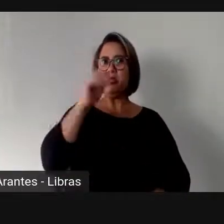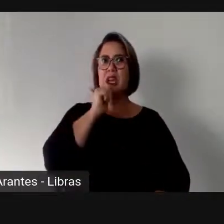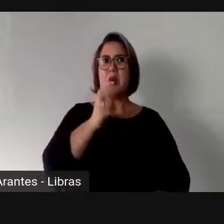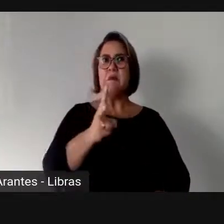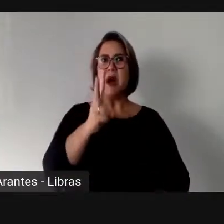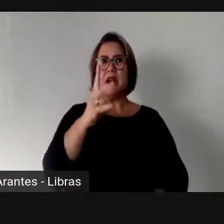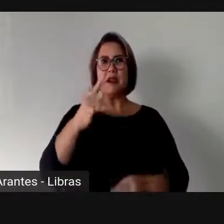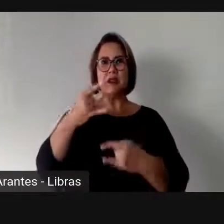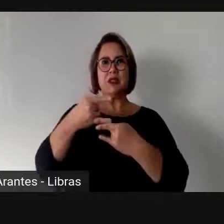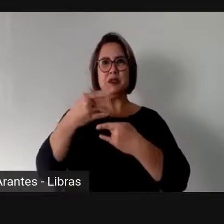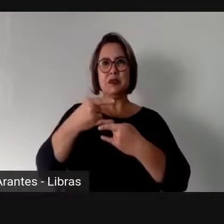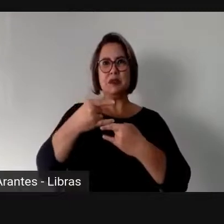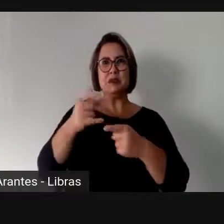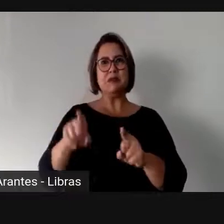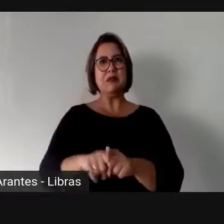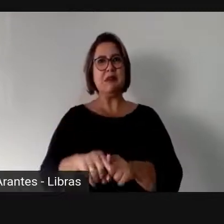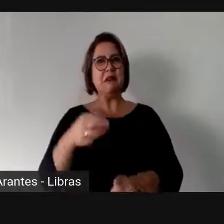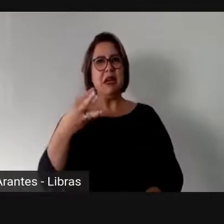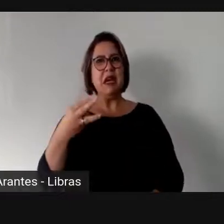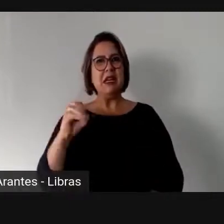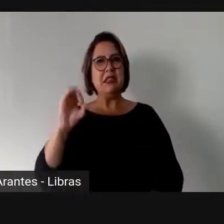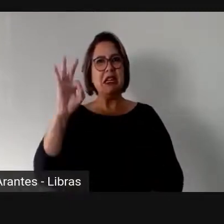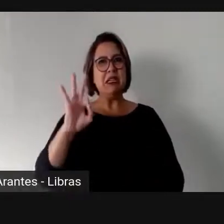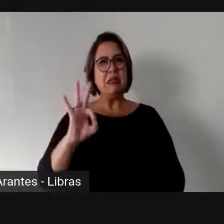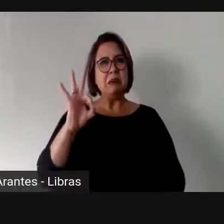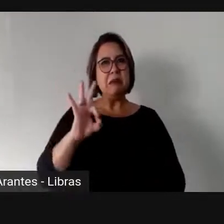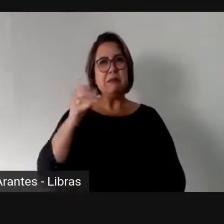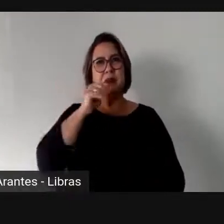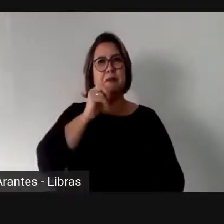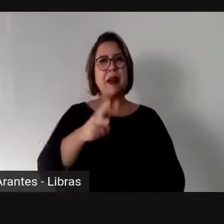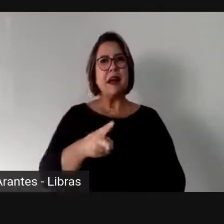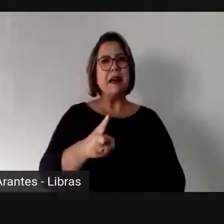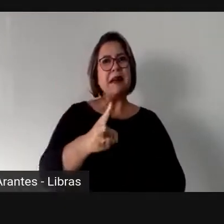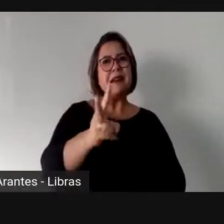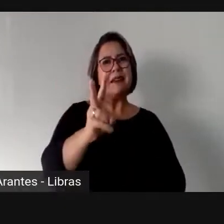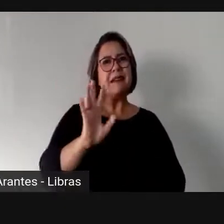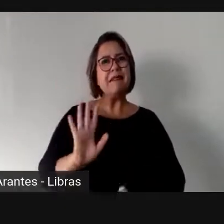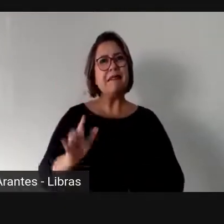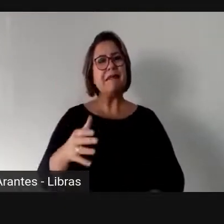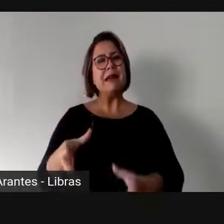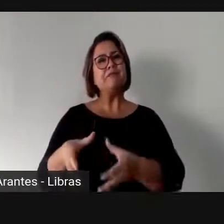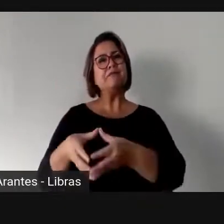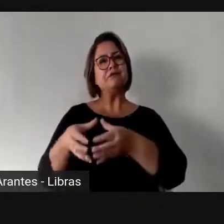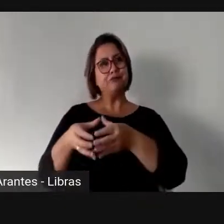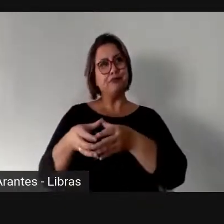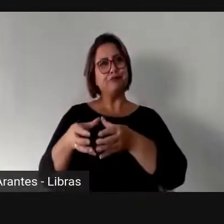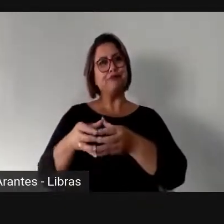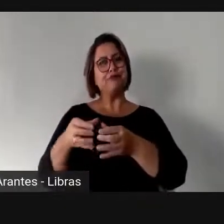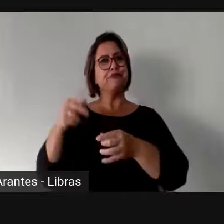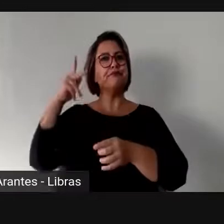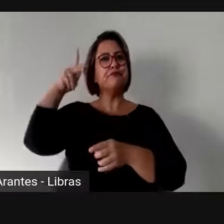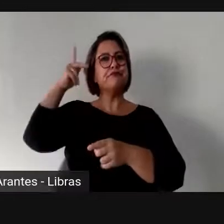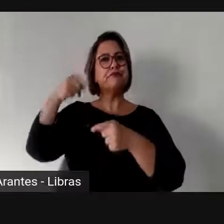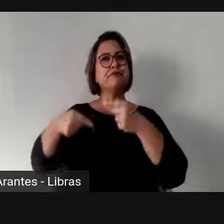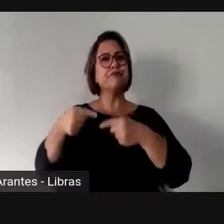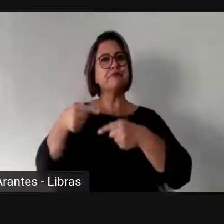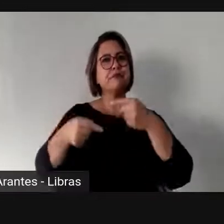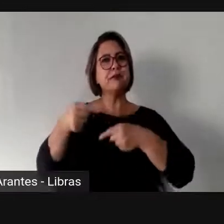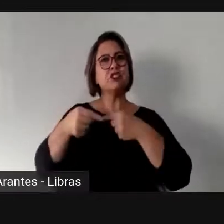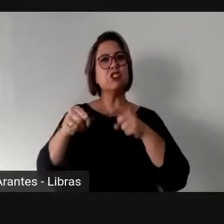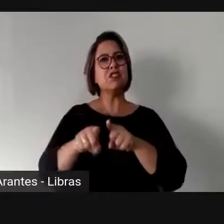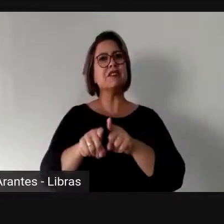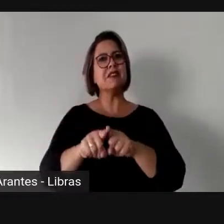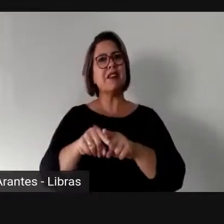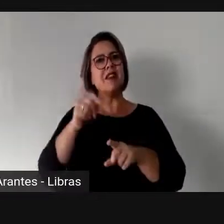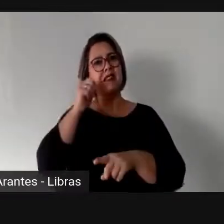% mais para garantir a permanência ou o partido estabelecer a regra do jogo. As mulheres